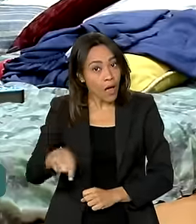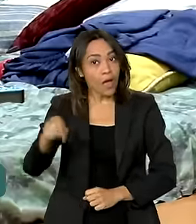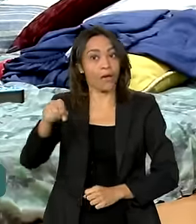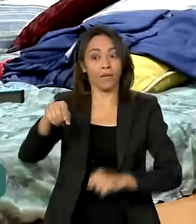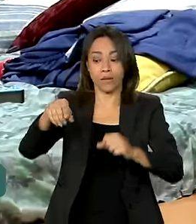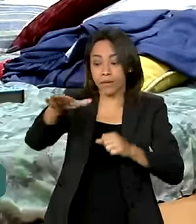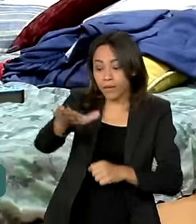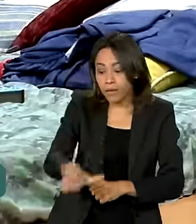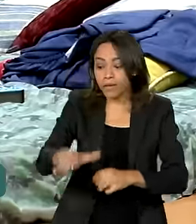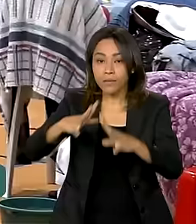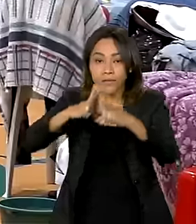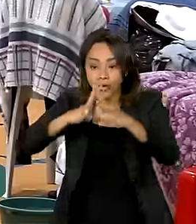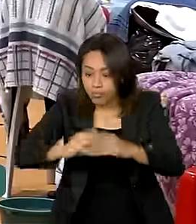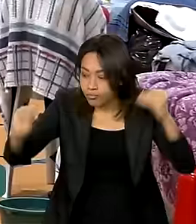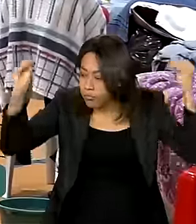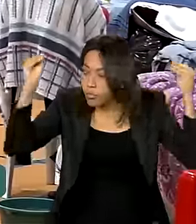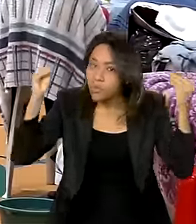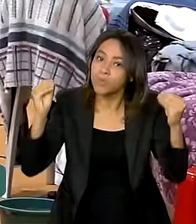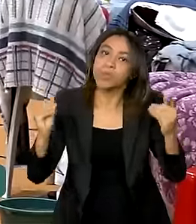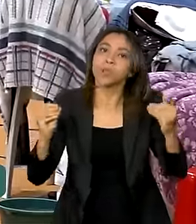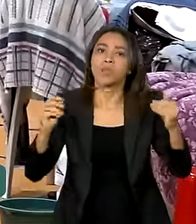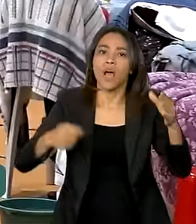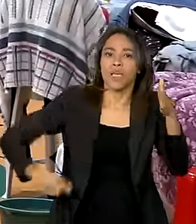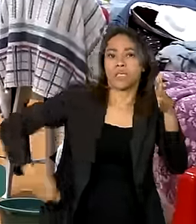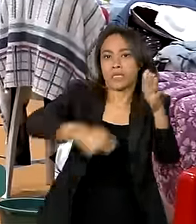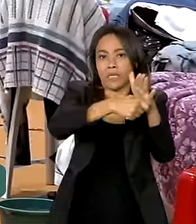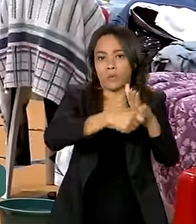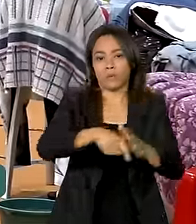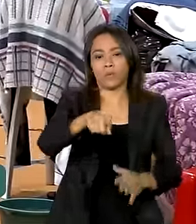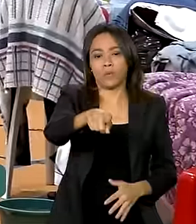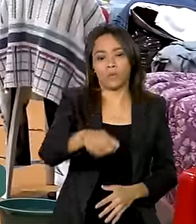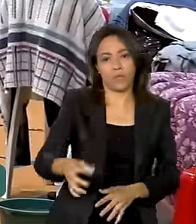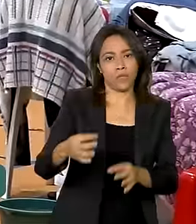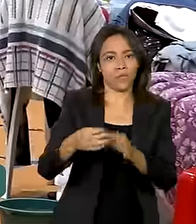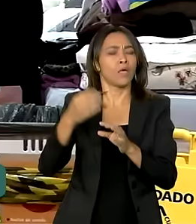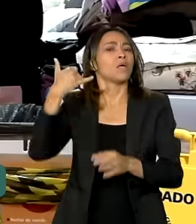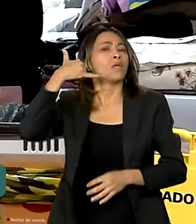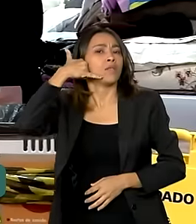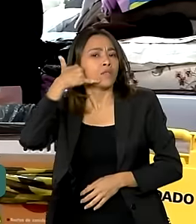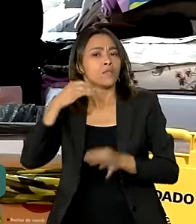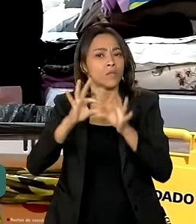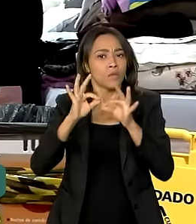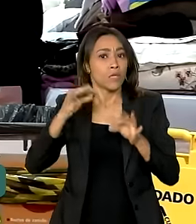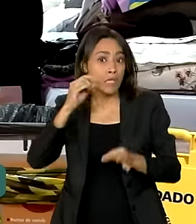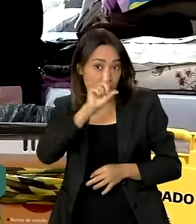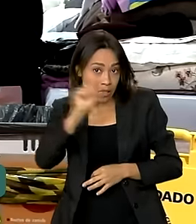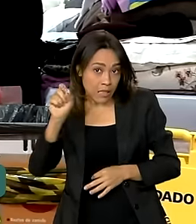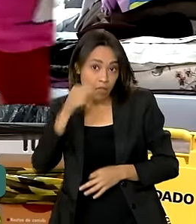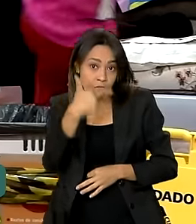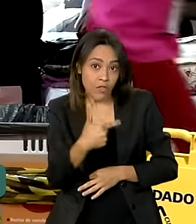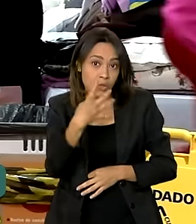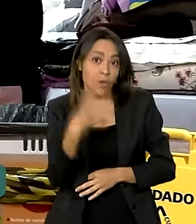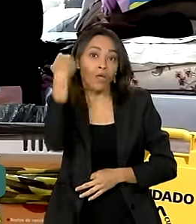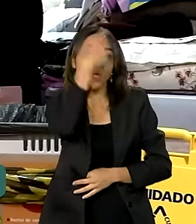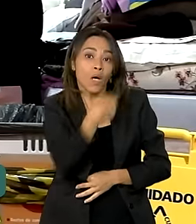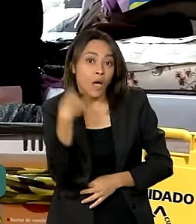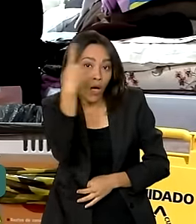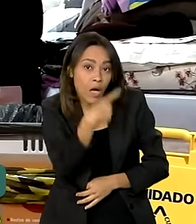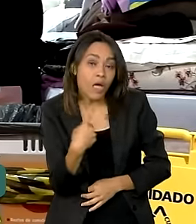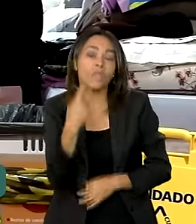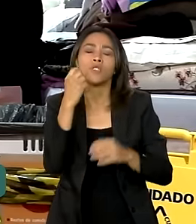desaparecidas. As denúncias no canal que está disponível 24 horas por dia,